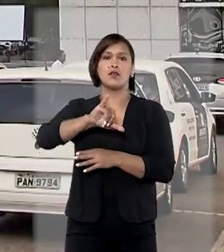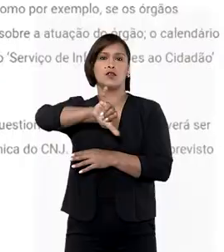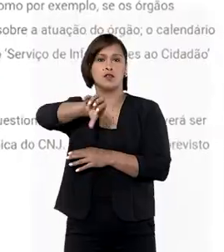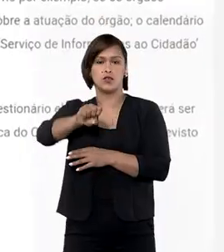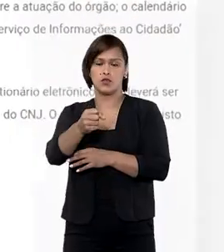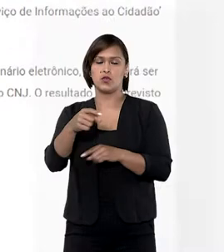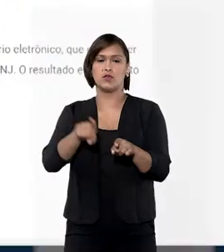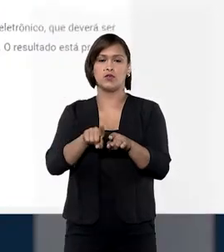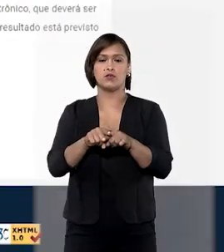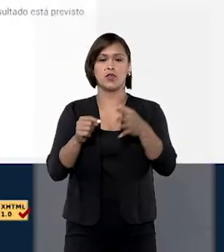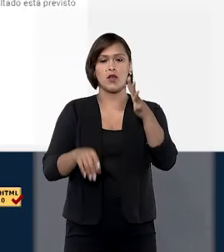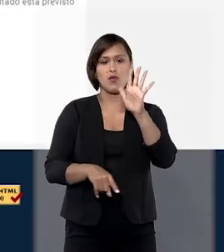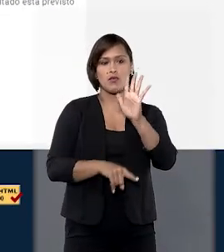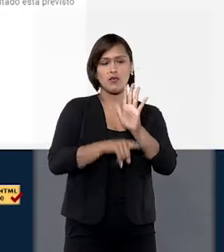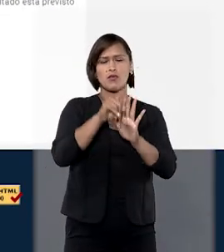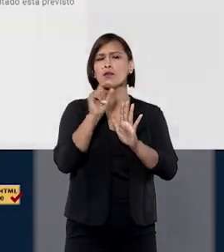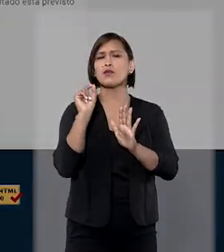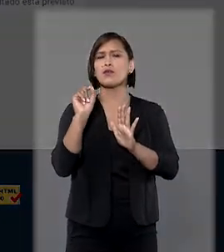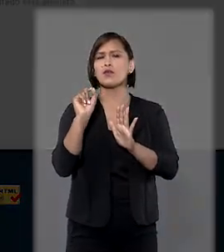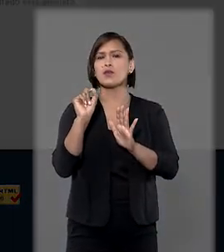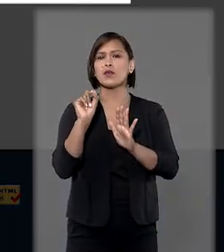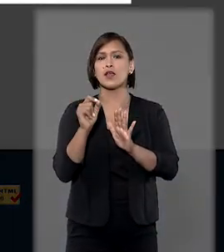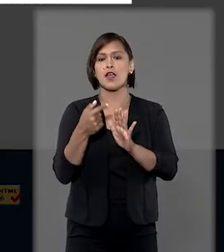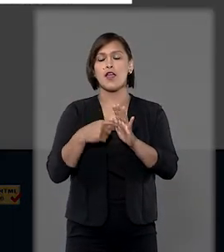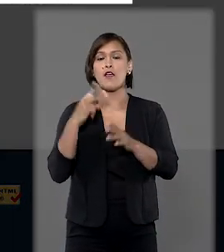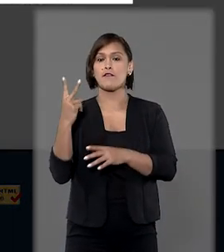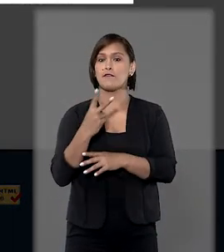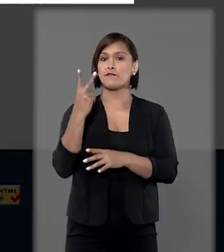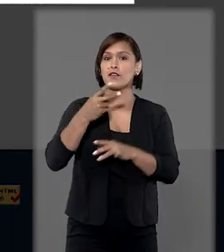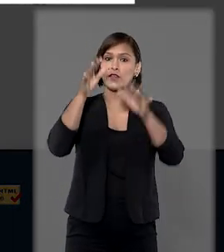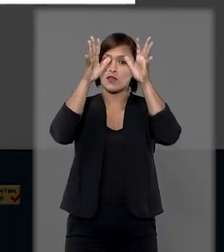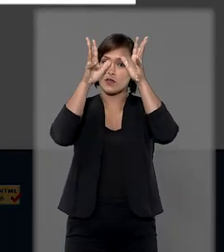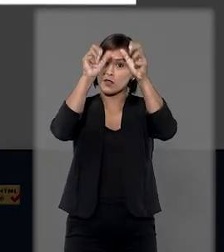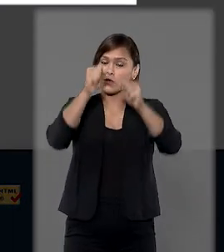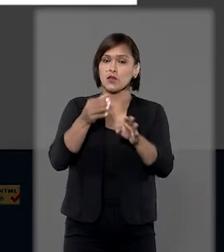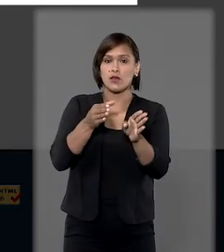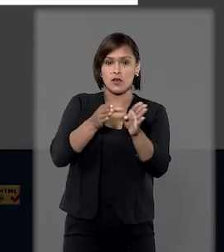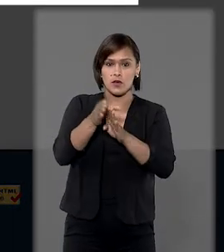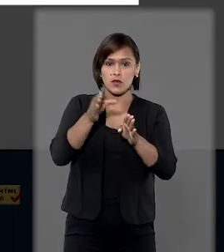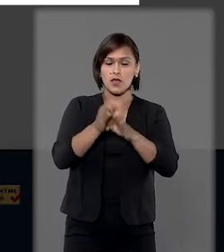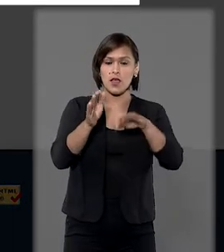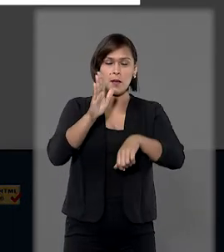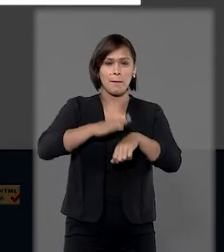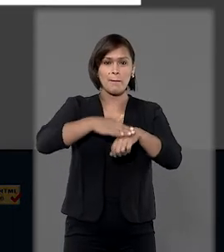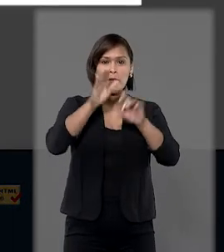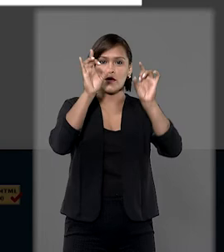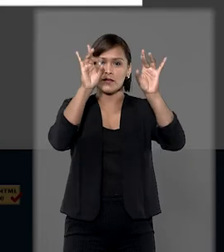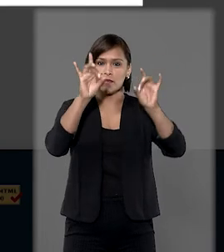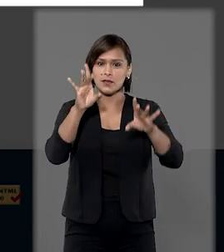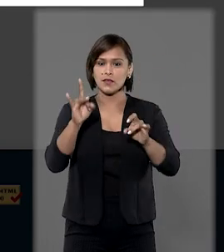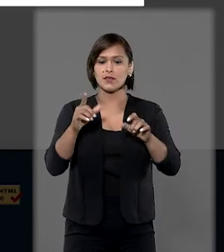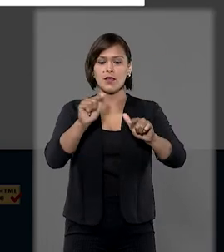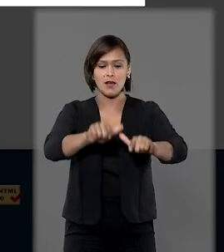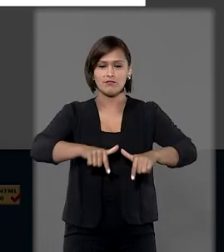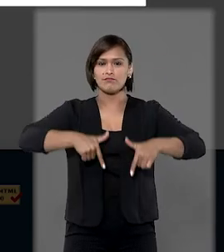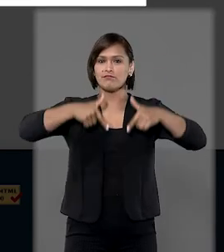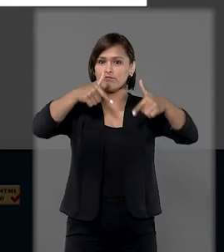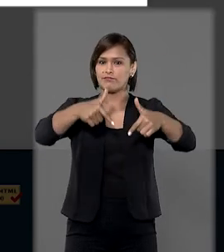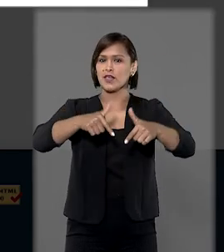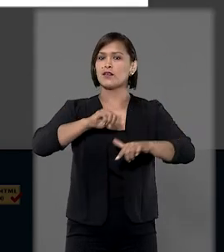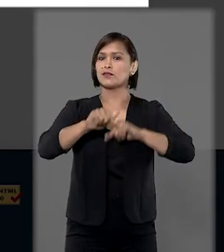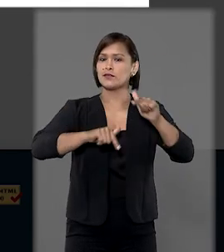Justiça, o ranking tem como objetivo valorizar os tribunais e conselhos que mais se destacam no fornecimento